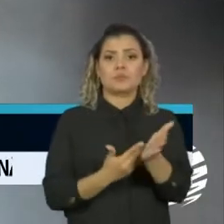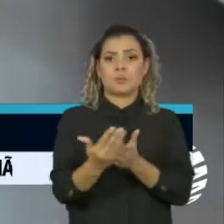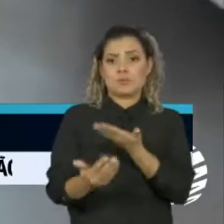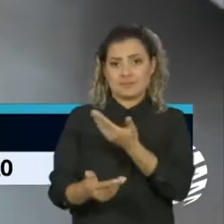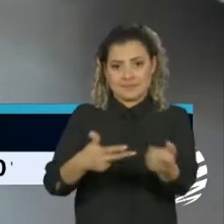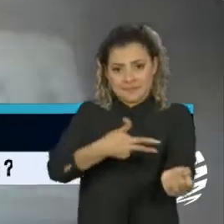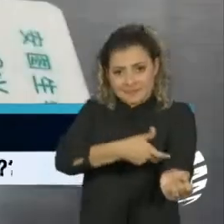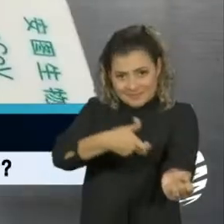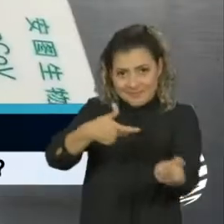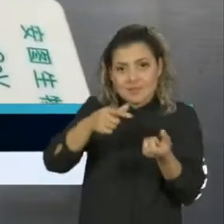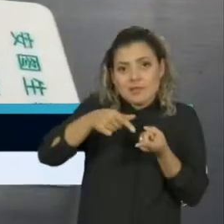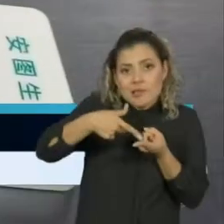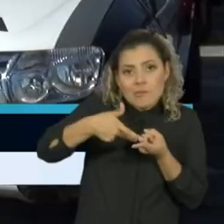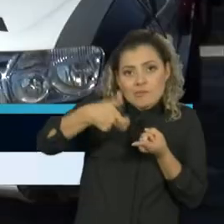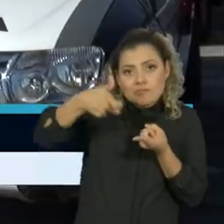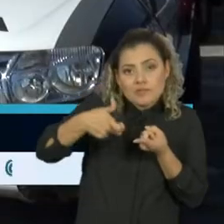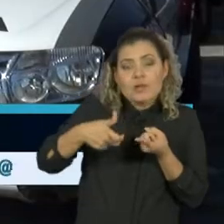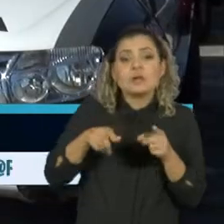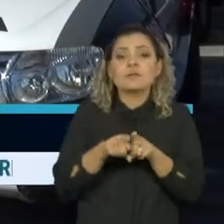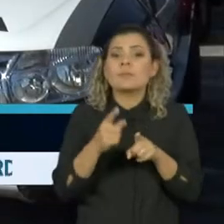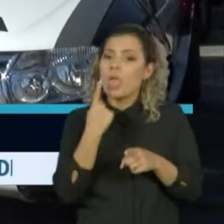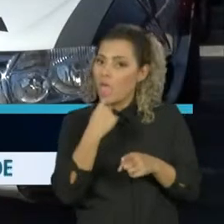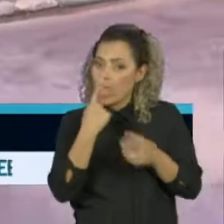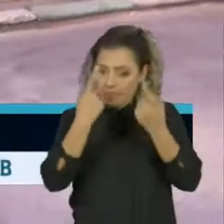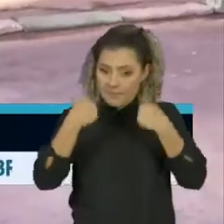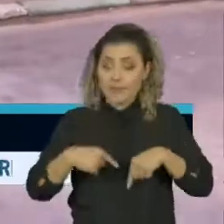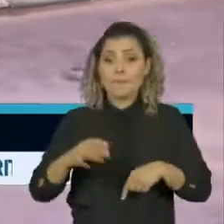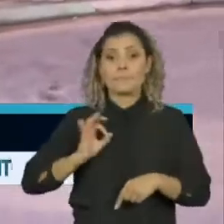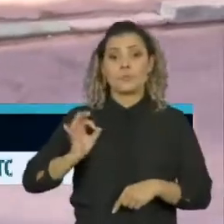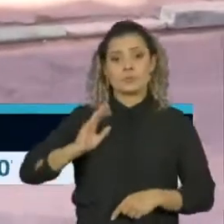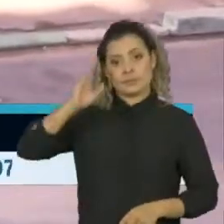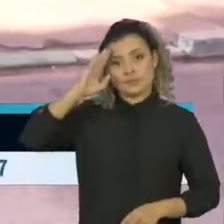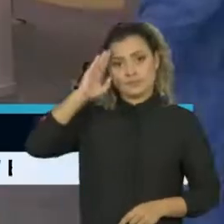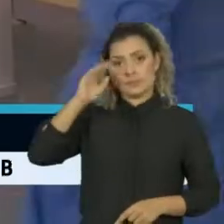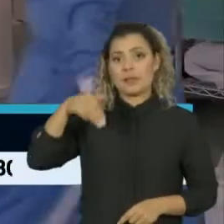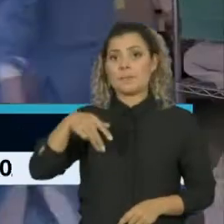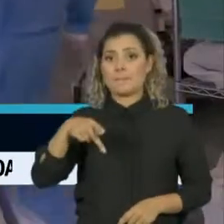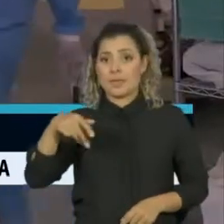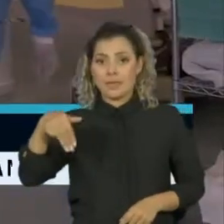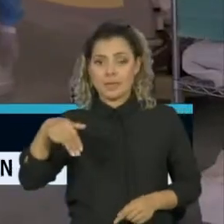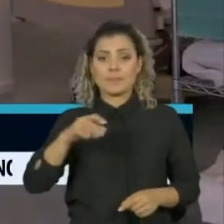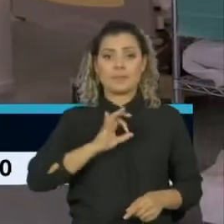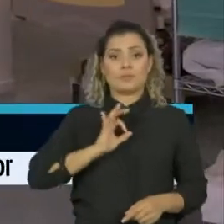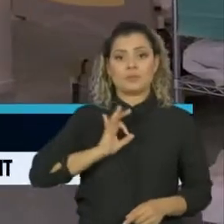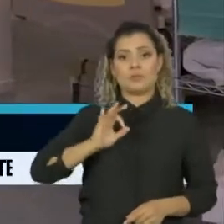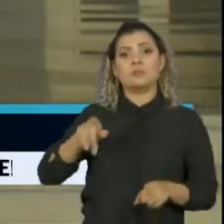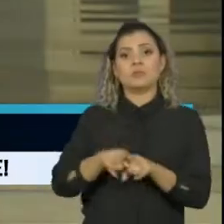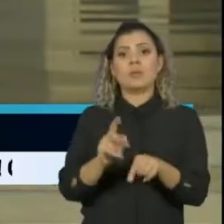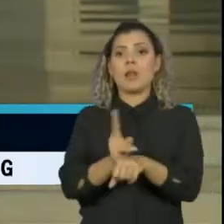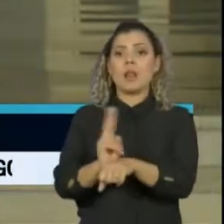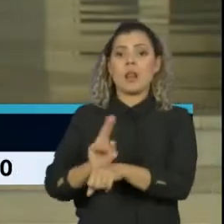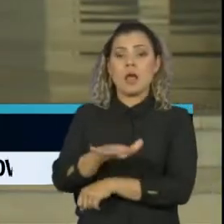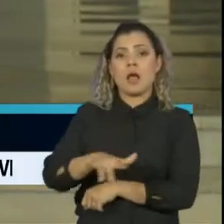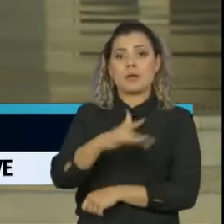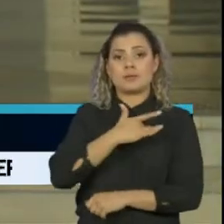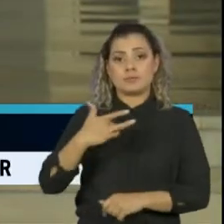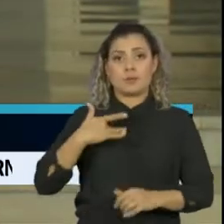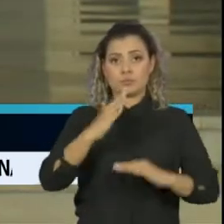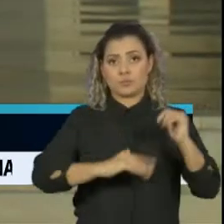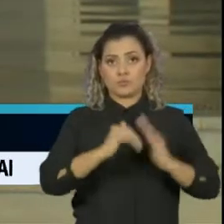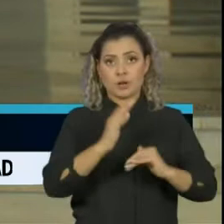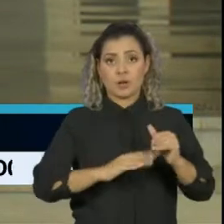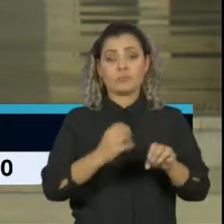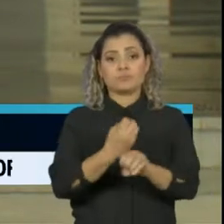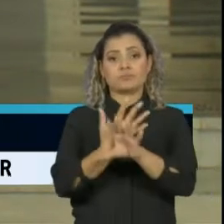-19 que serão aplicados em grupos de policiais civis e militares e profissionais de saúde. Em reunião por videoconferência,